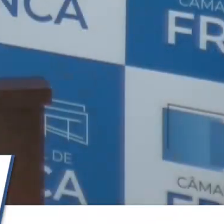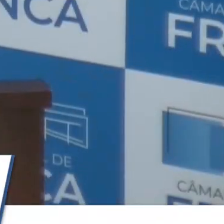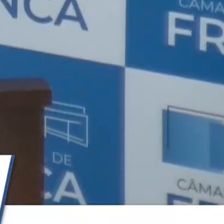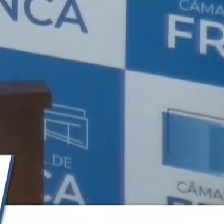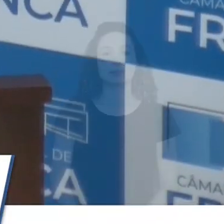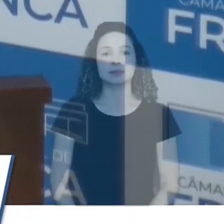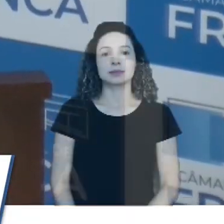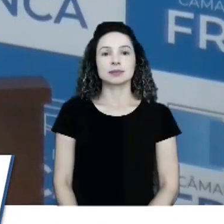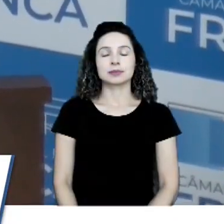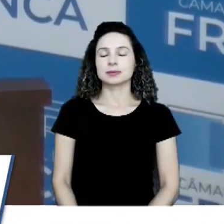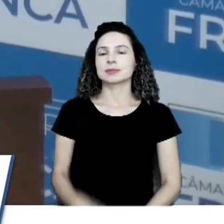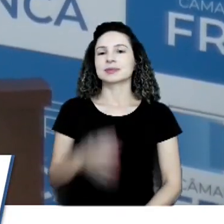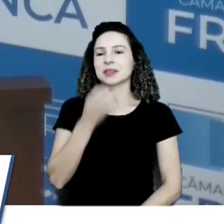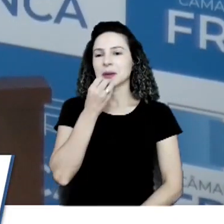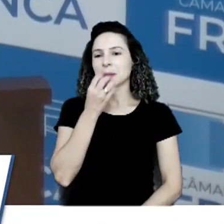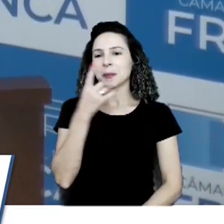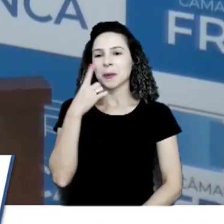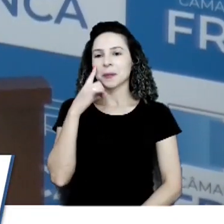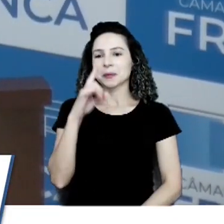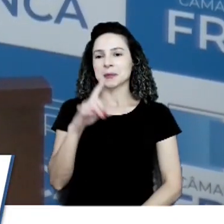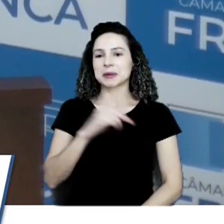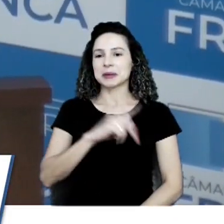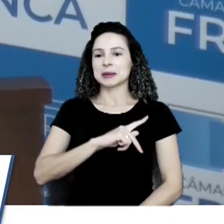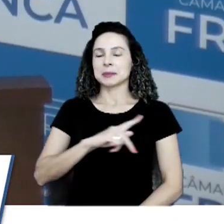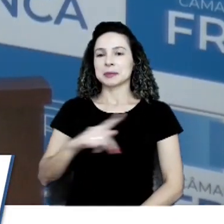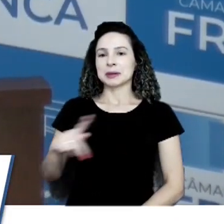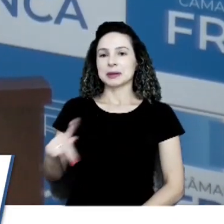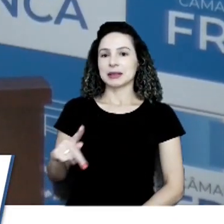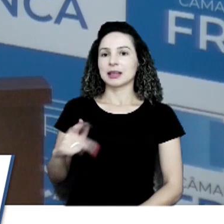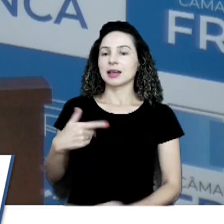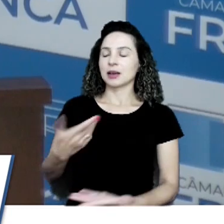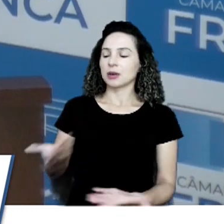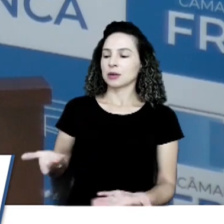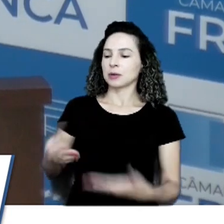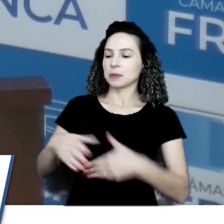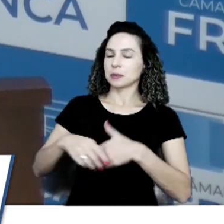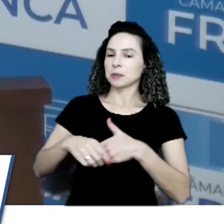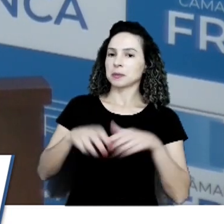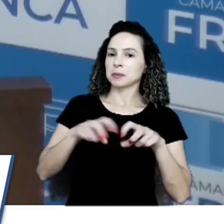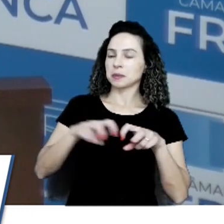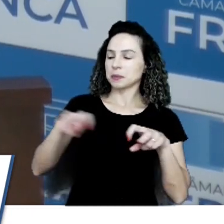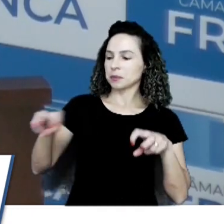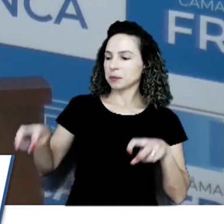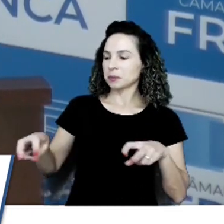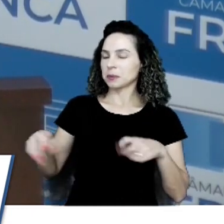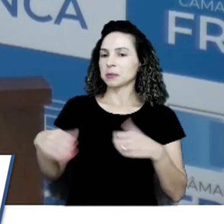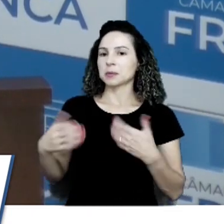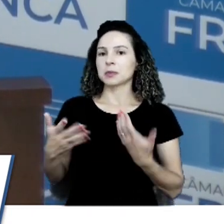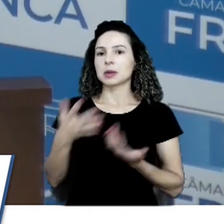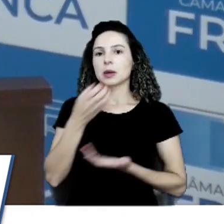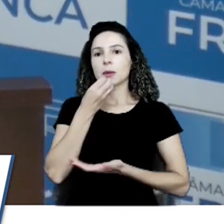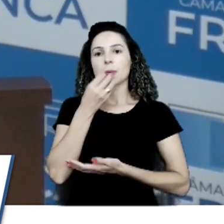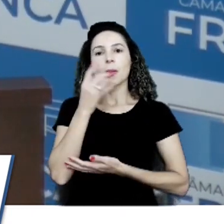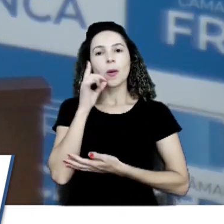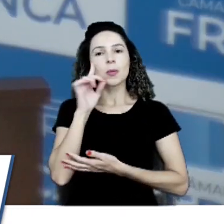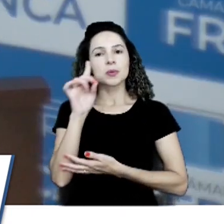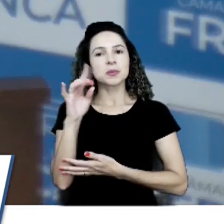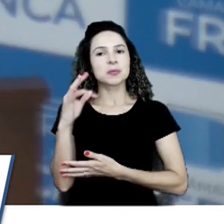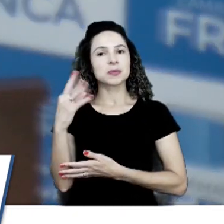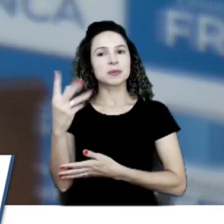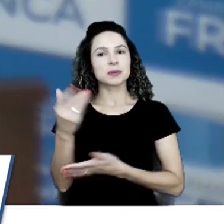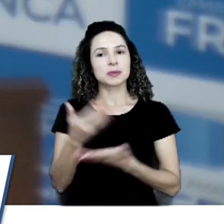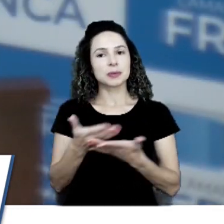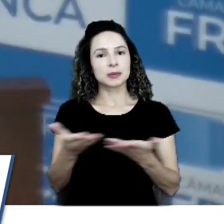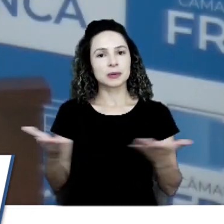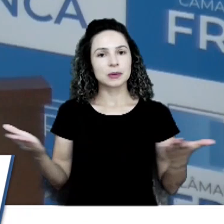Bom dia, senhor presidente, ao qual eu cumprimento toda a mesa diretora. Bom dia aos nobres pares, bom dia a todos